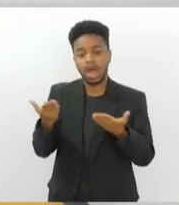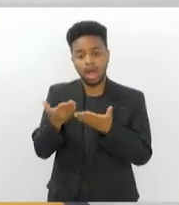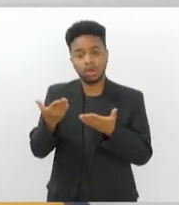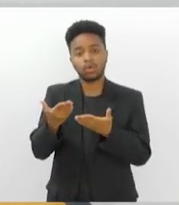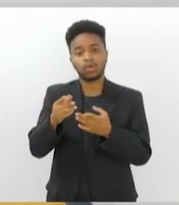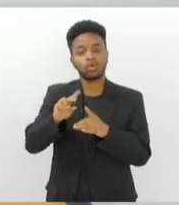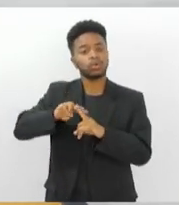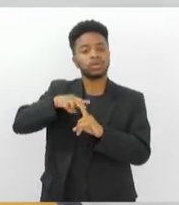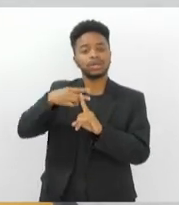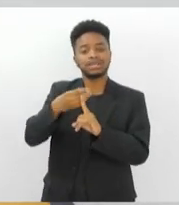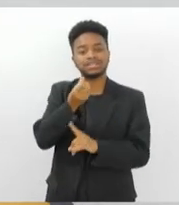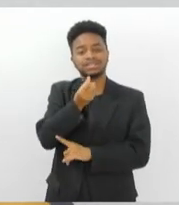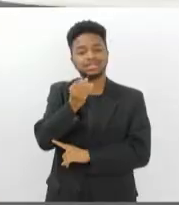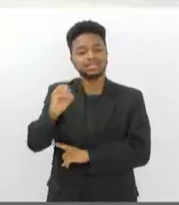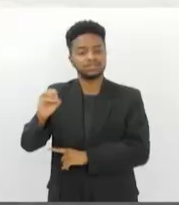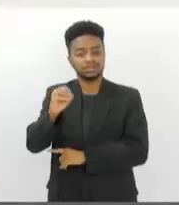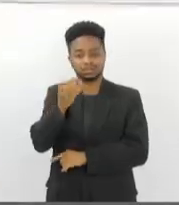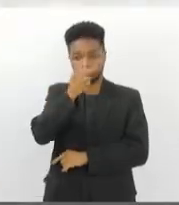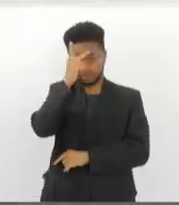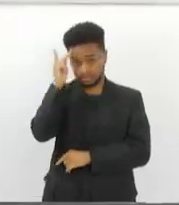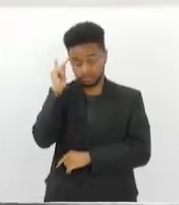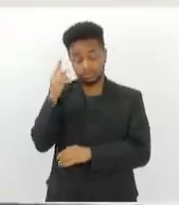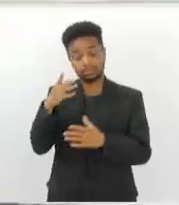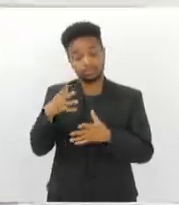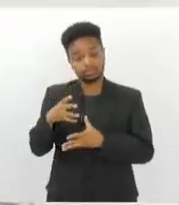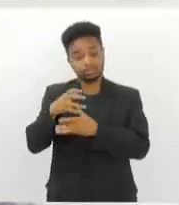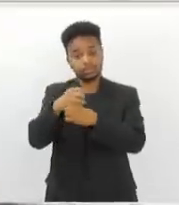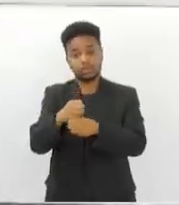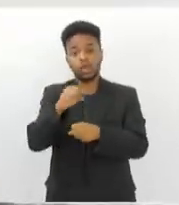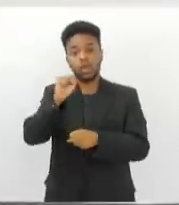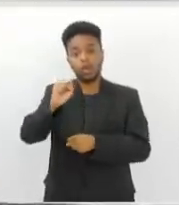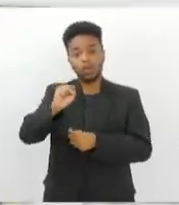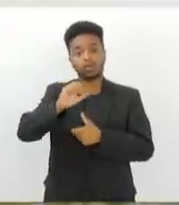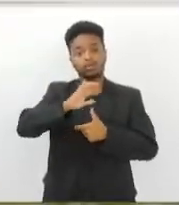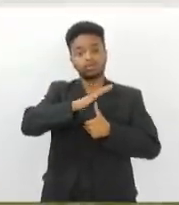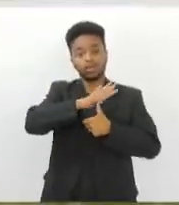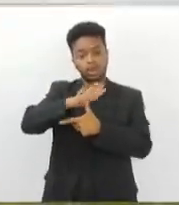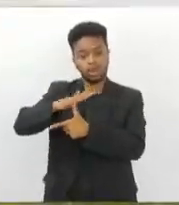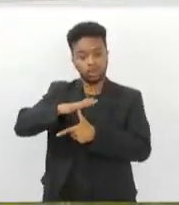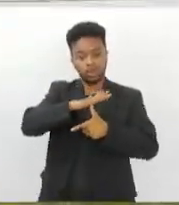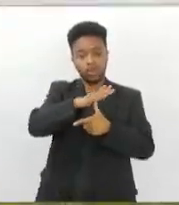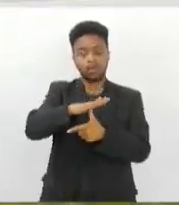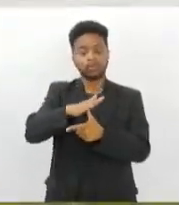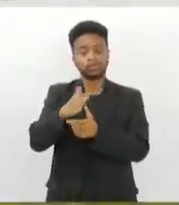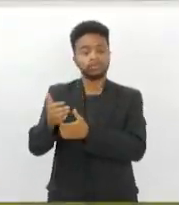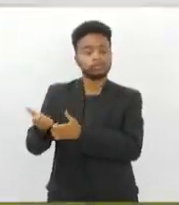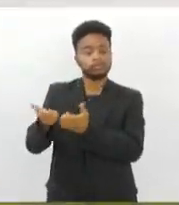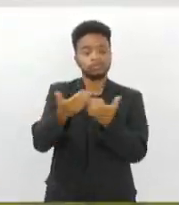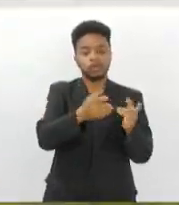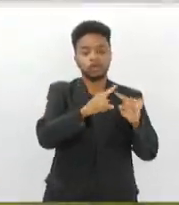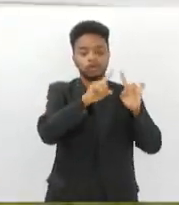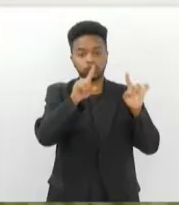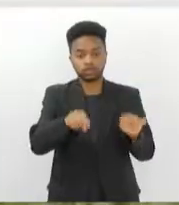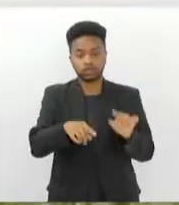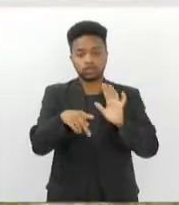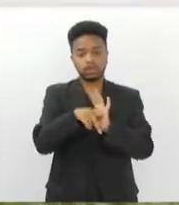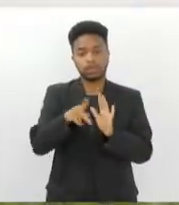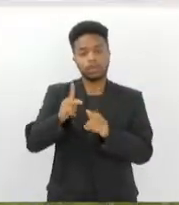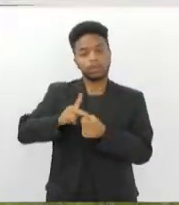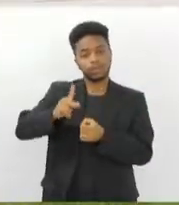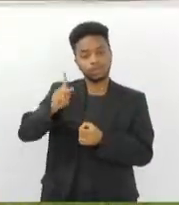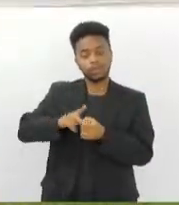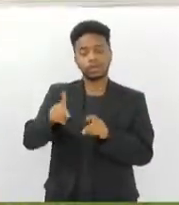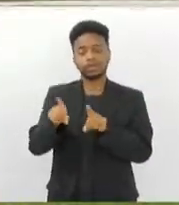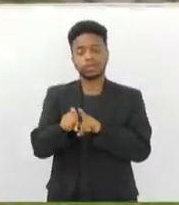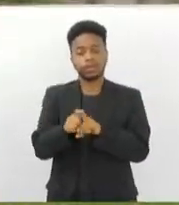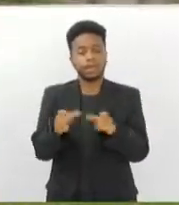chega a cerca de 600. São ao todo oito helicópteros que fazem o transporte de funcionários da Petrobras e